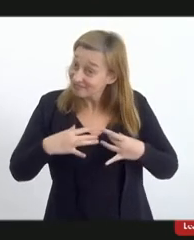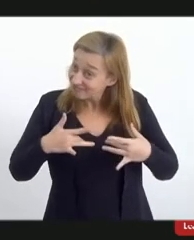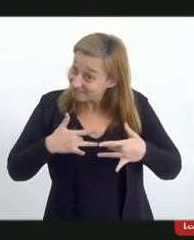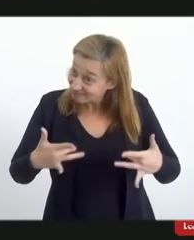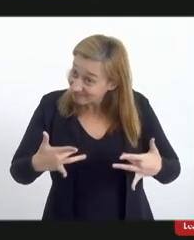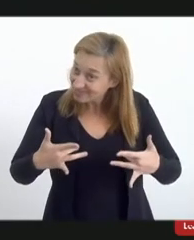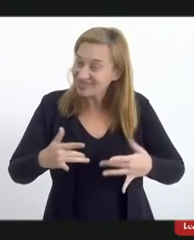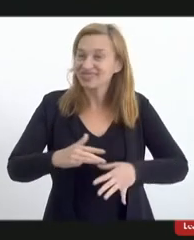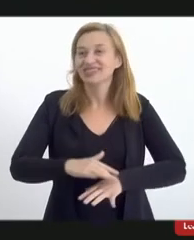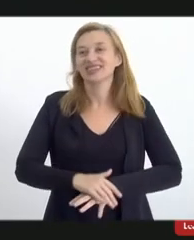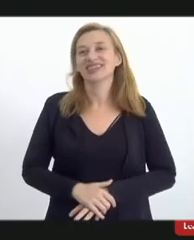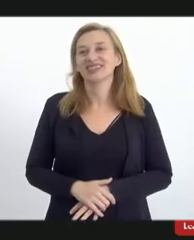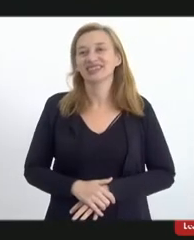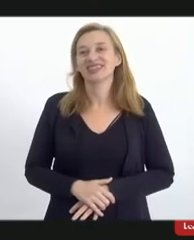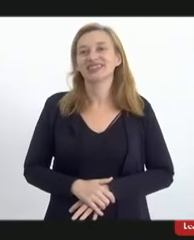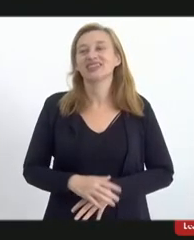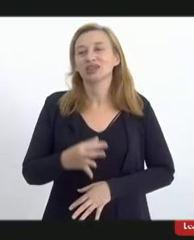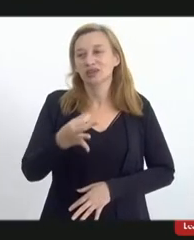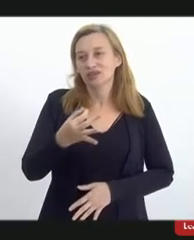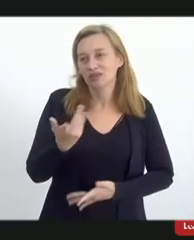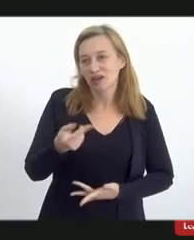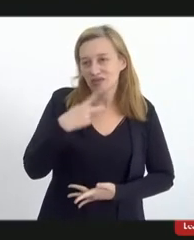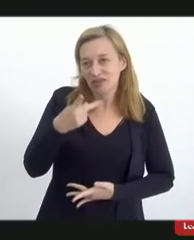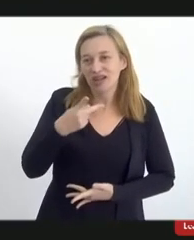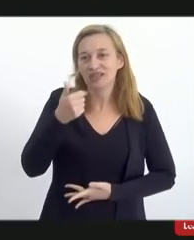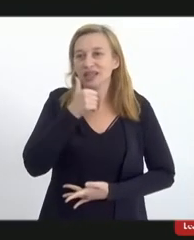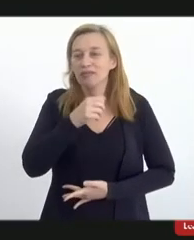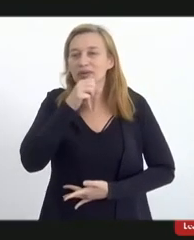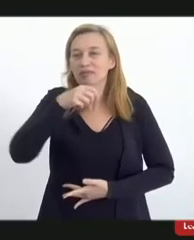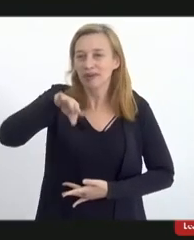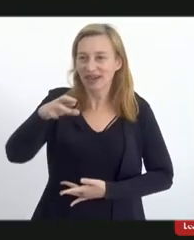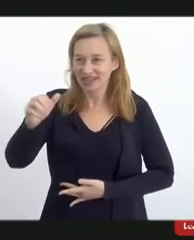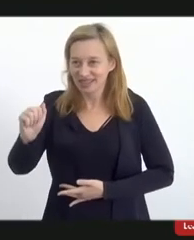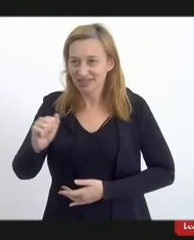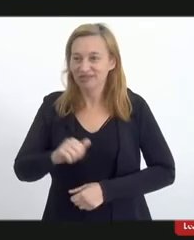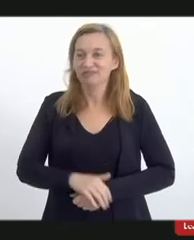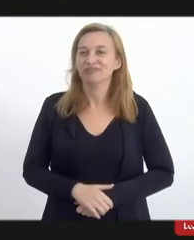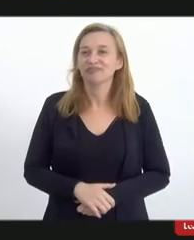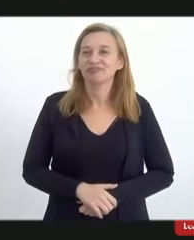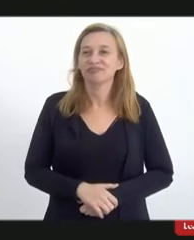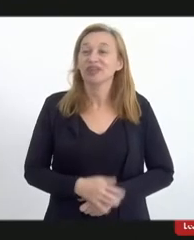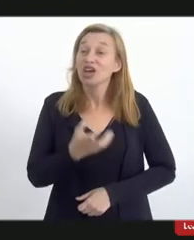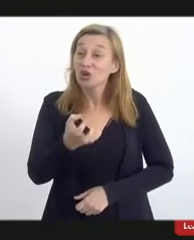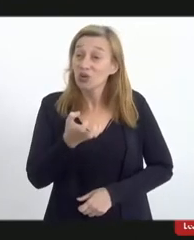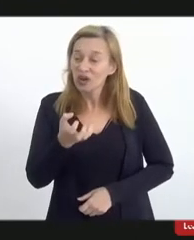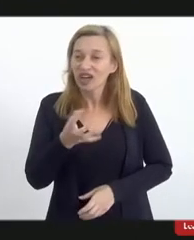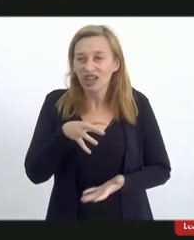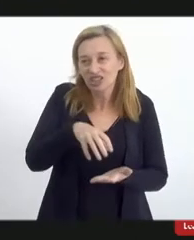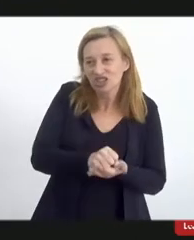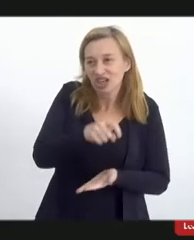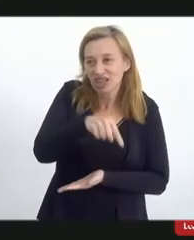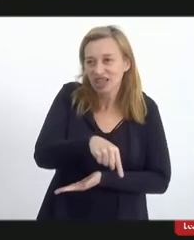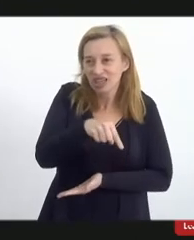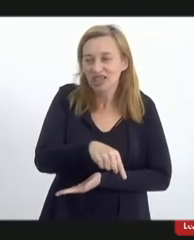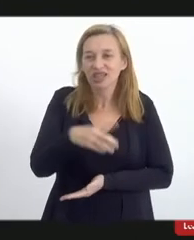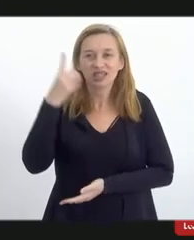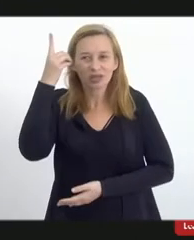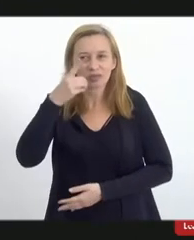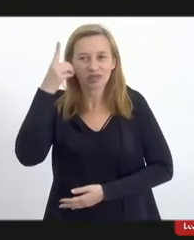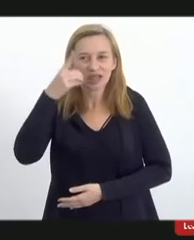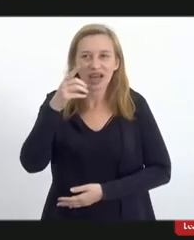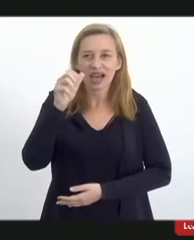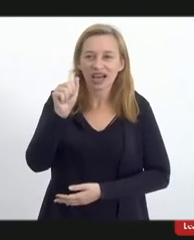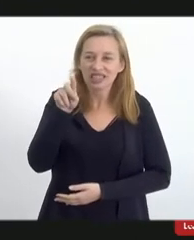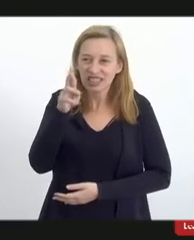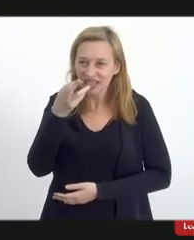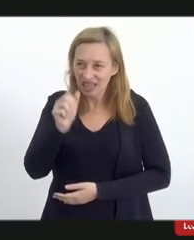com a com o depoimento aqui da mãe Márcia bom eu quero registrar aqui que a deputada Adriana